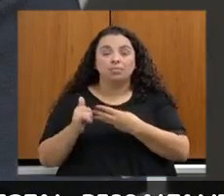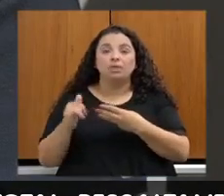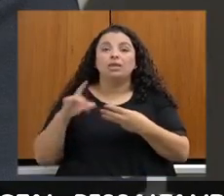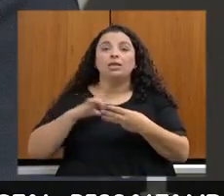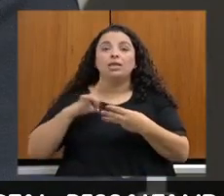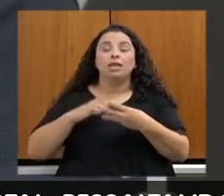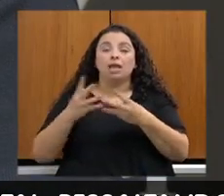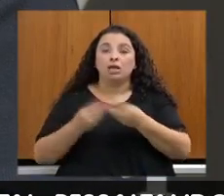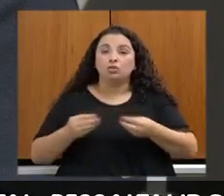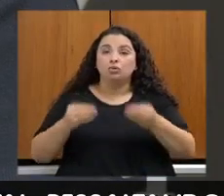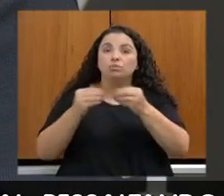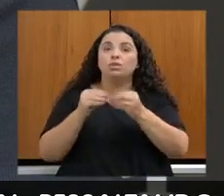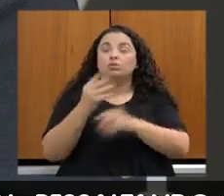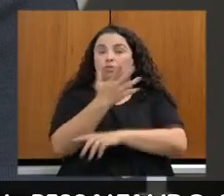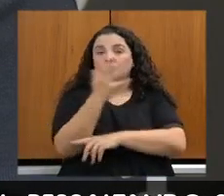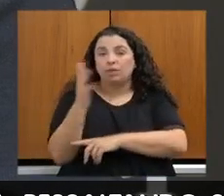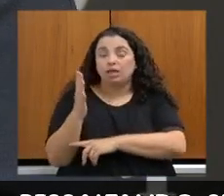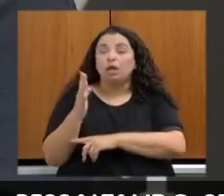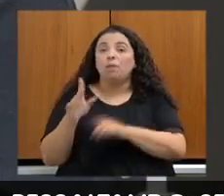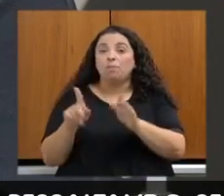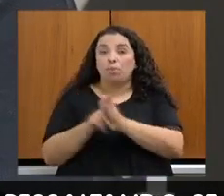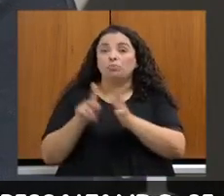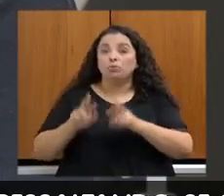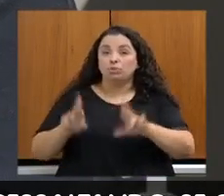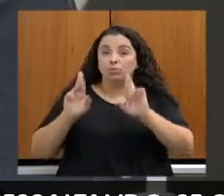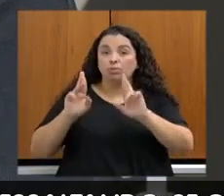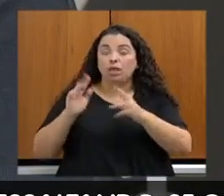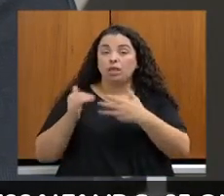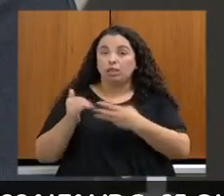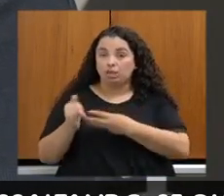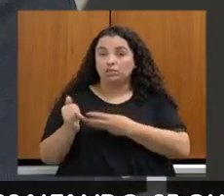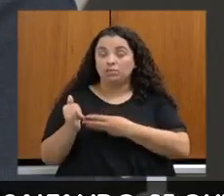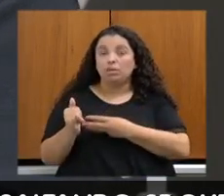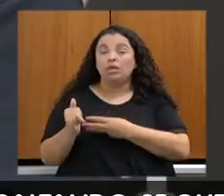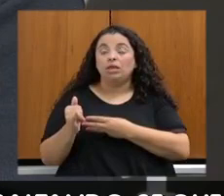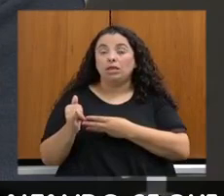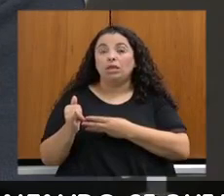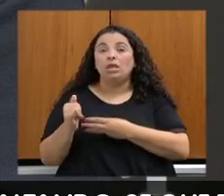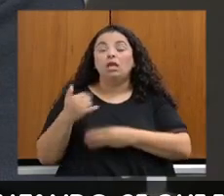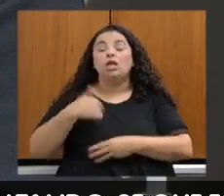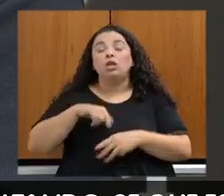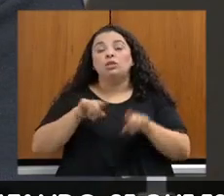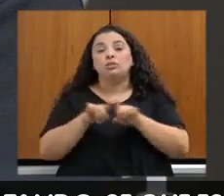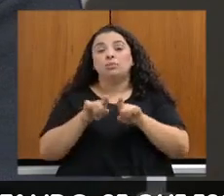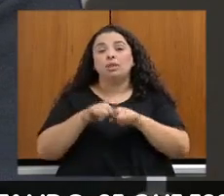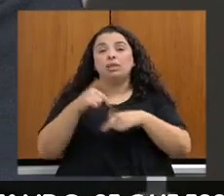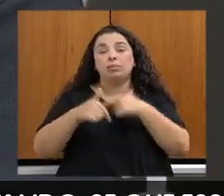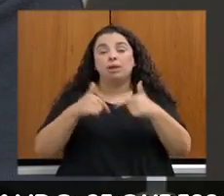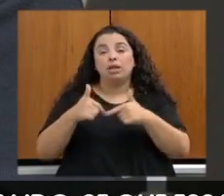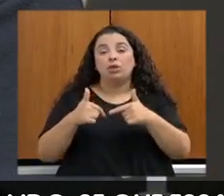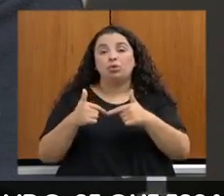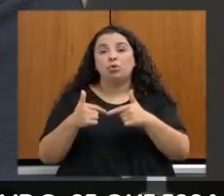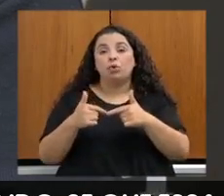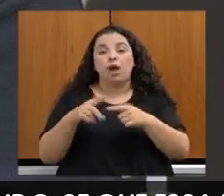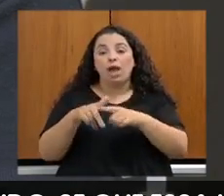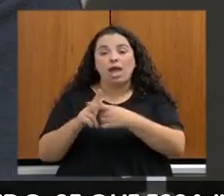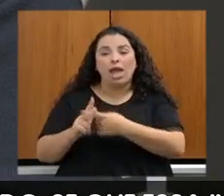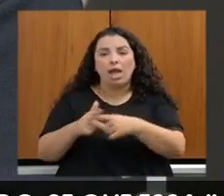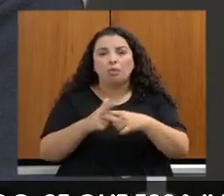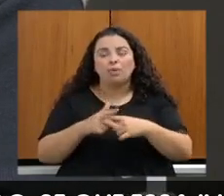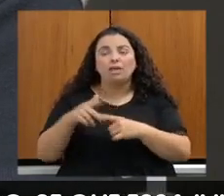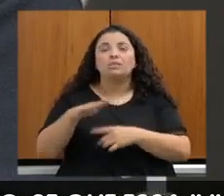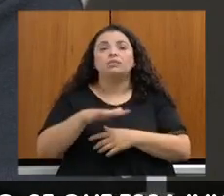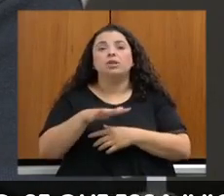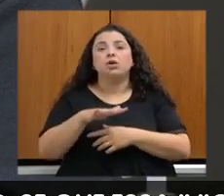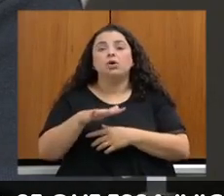compensações ambientais que a CEMIG tem que fazer a execução. E estamos trabalhando com a recuperação de áreas, nesse caso, neste primeiro momento, com a